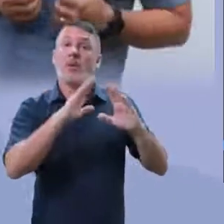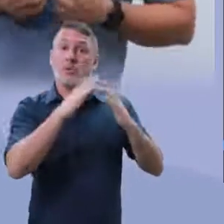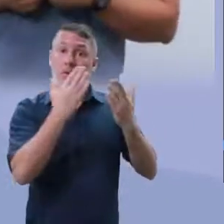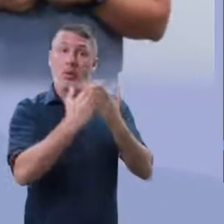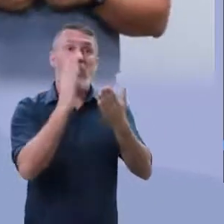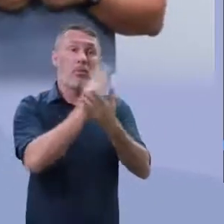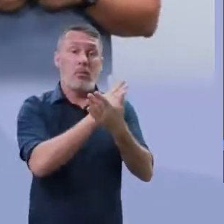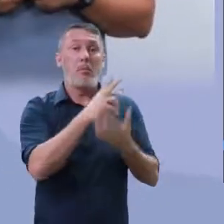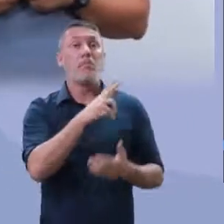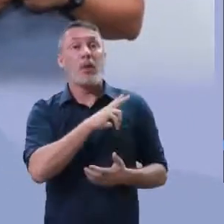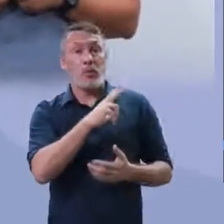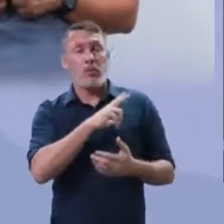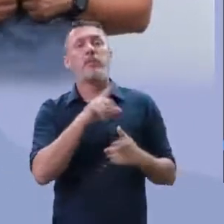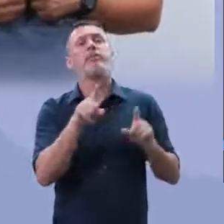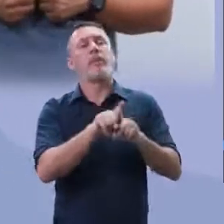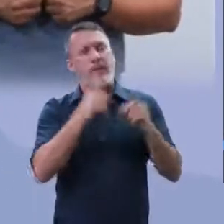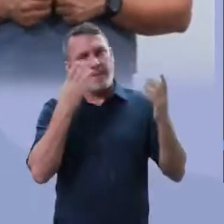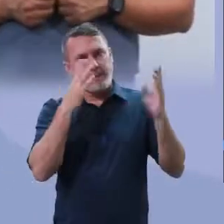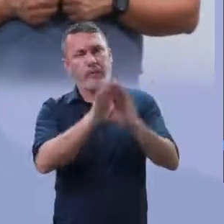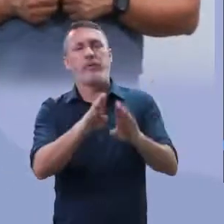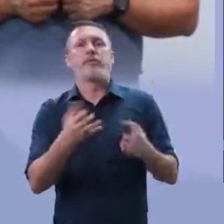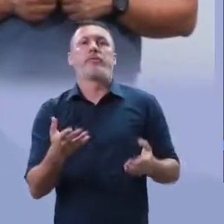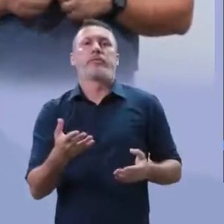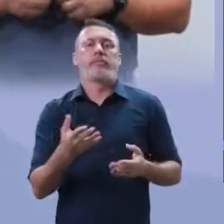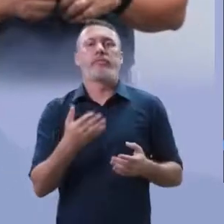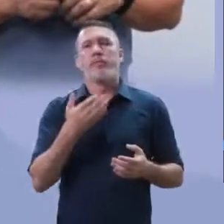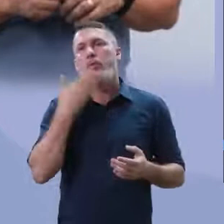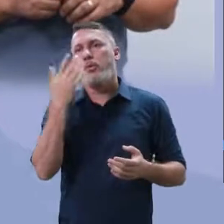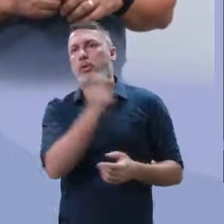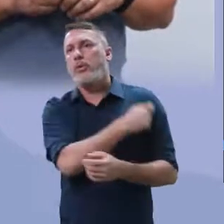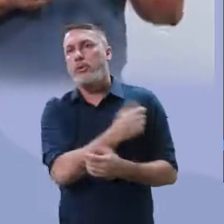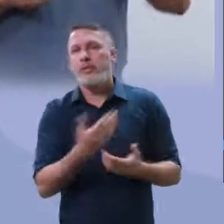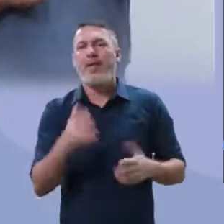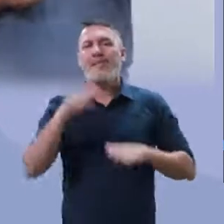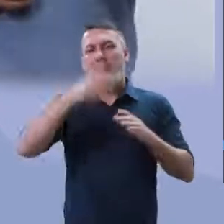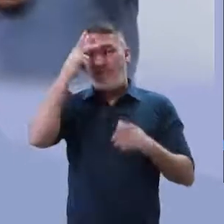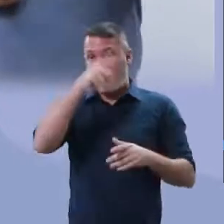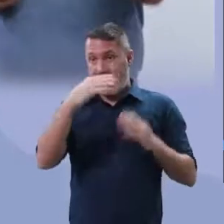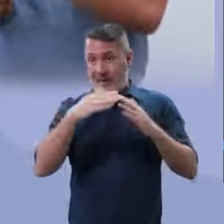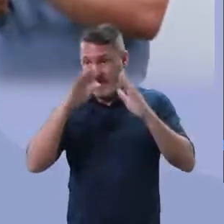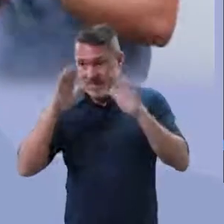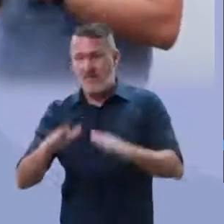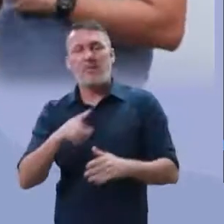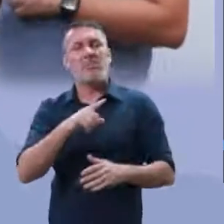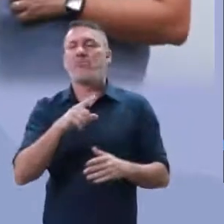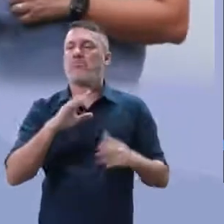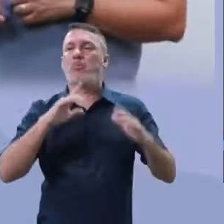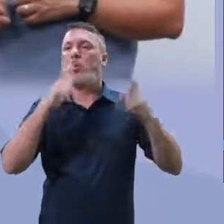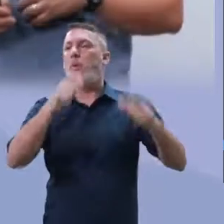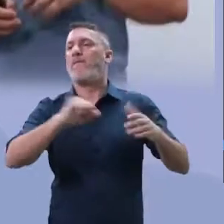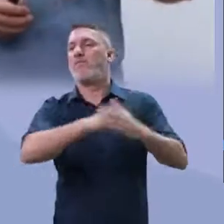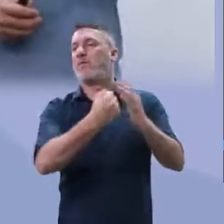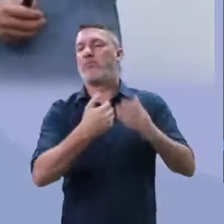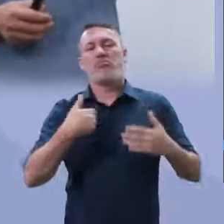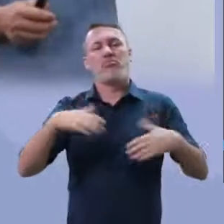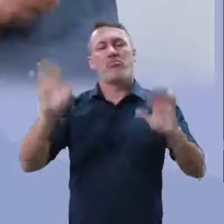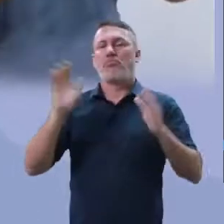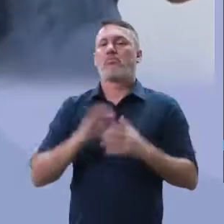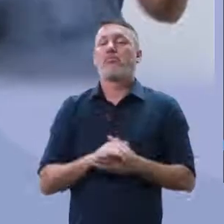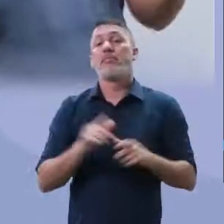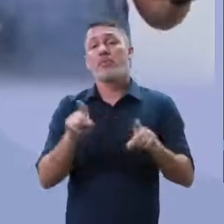Algumas escolas, inclusive, particulares, né, algumas pessoas, olha, já que você vai trabalhar dentro de casa, você pode produzir mais,